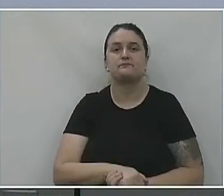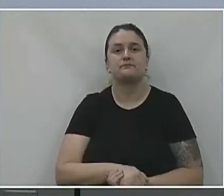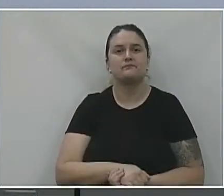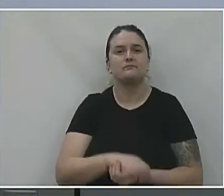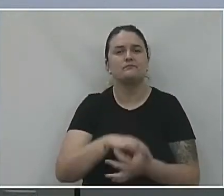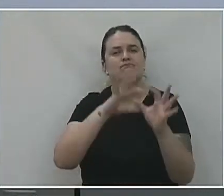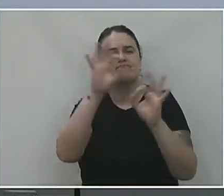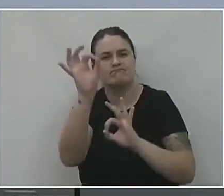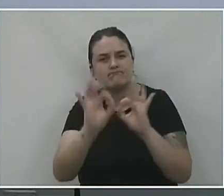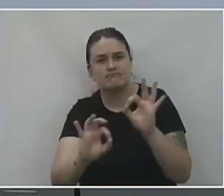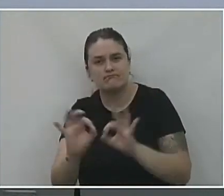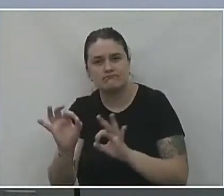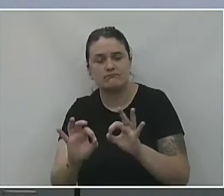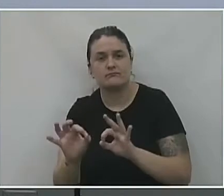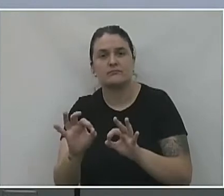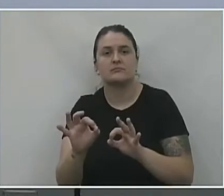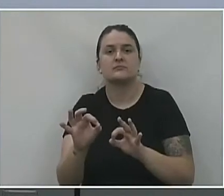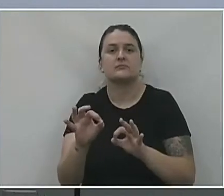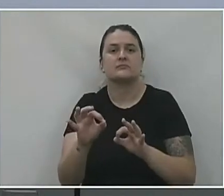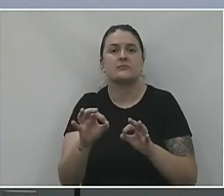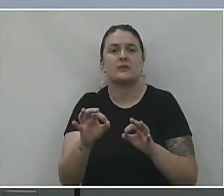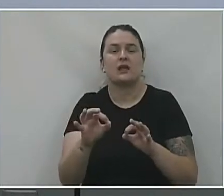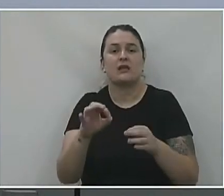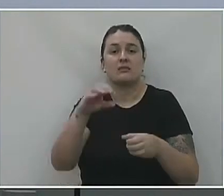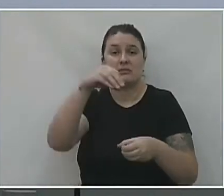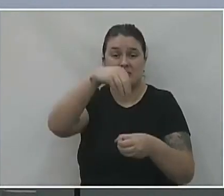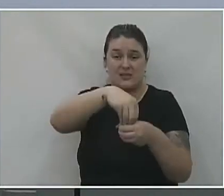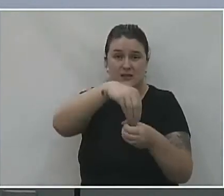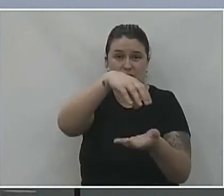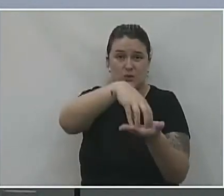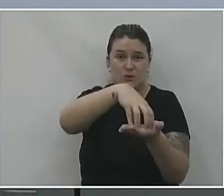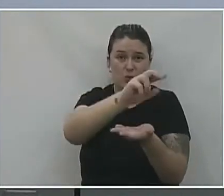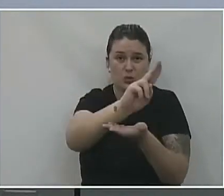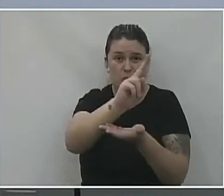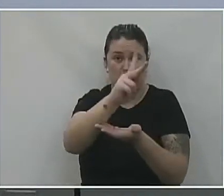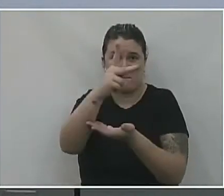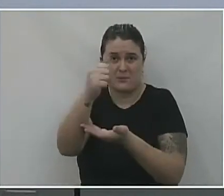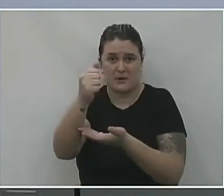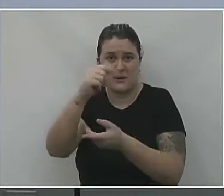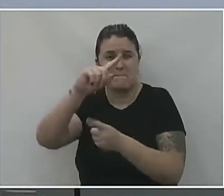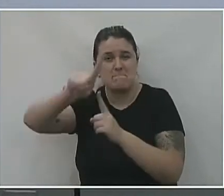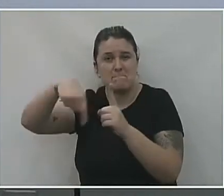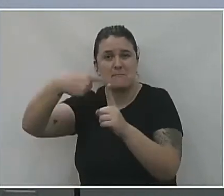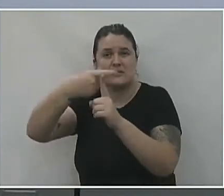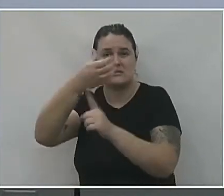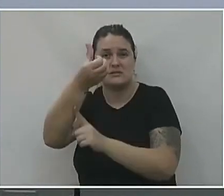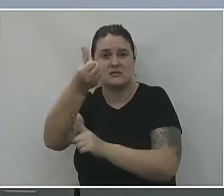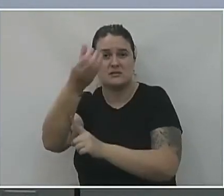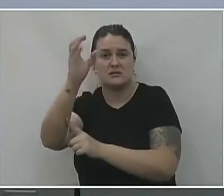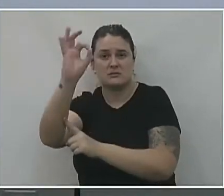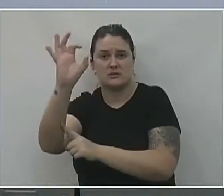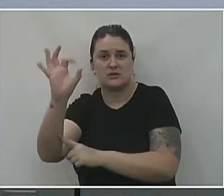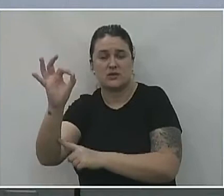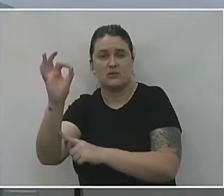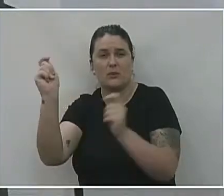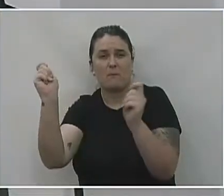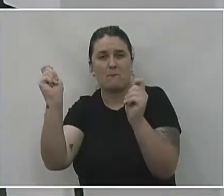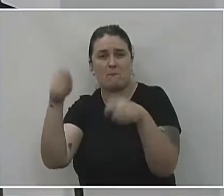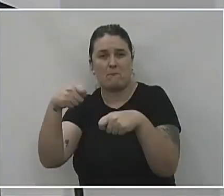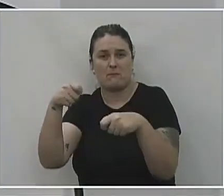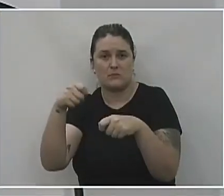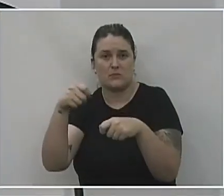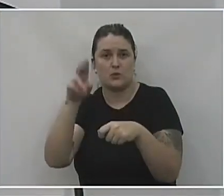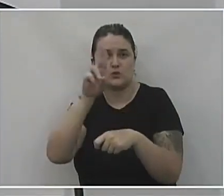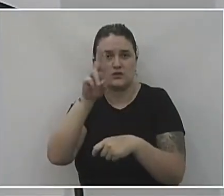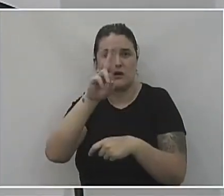Reestruturação e ampliação da rede de oximetria da UPA, com aumento de 60% da capacidade atual. Também pensando nessa situação